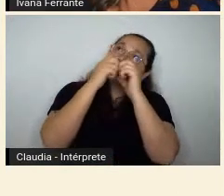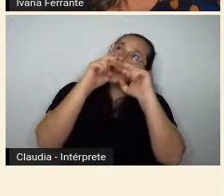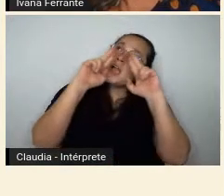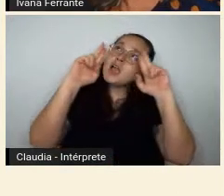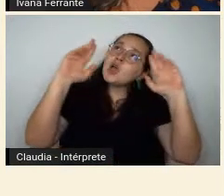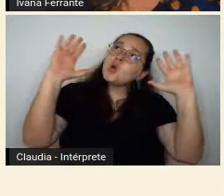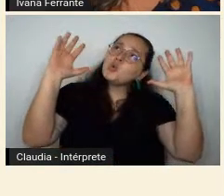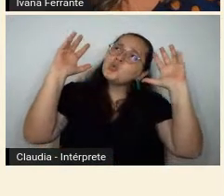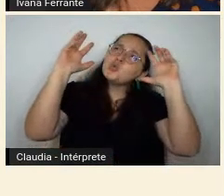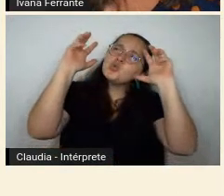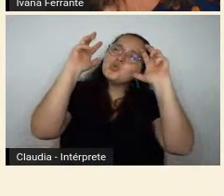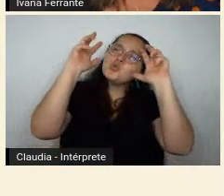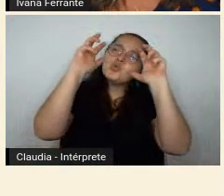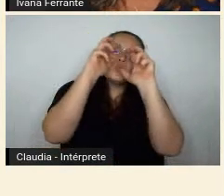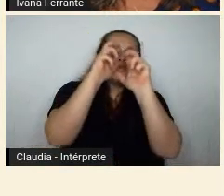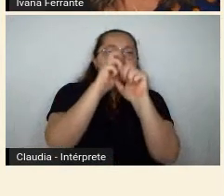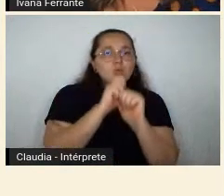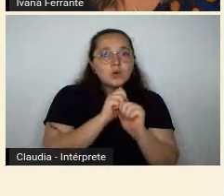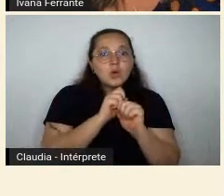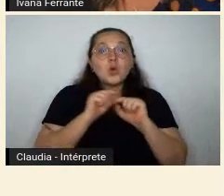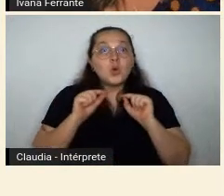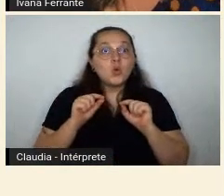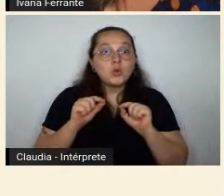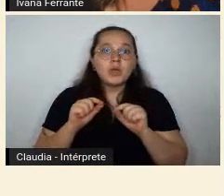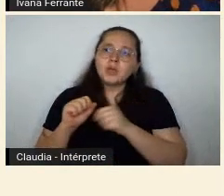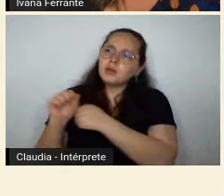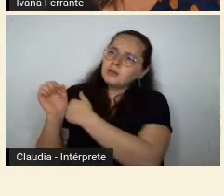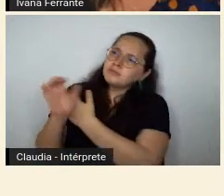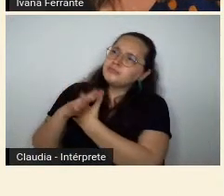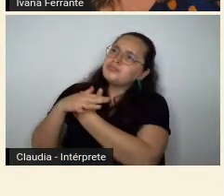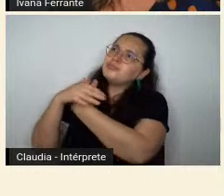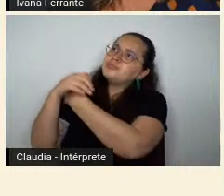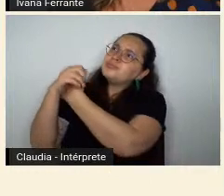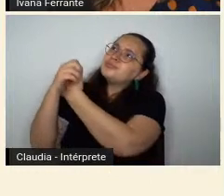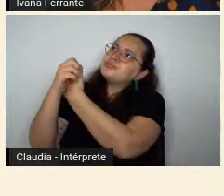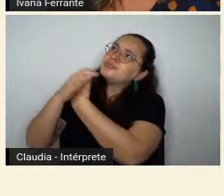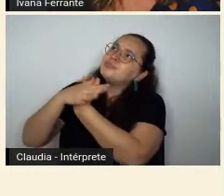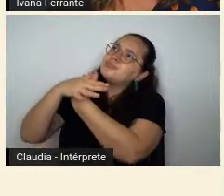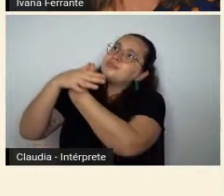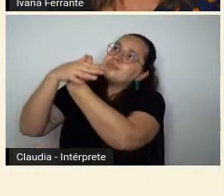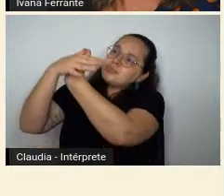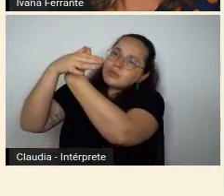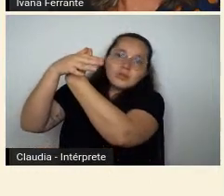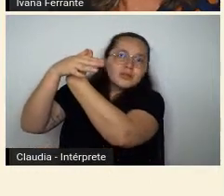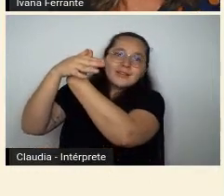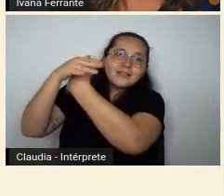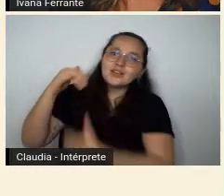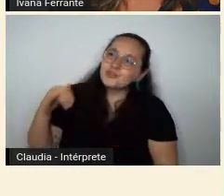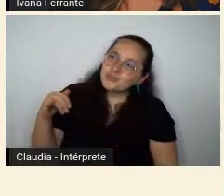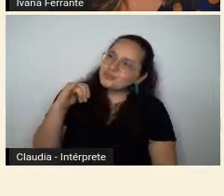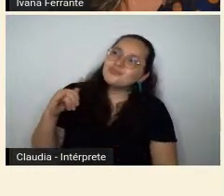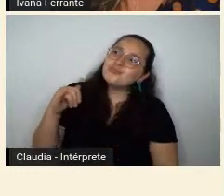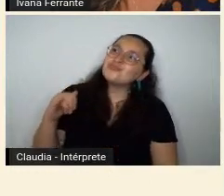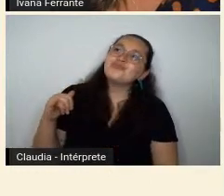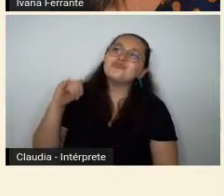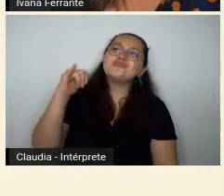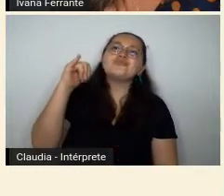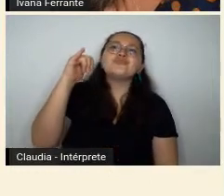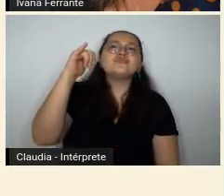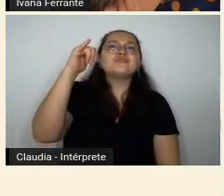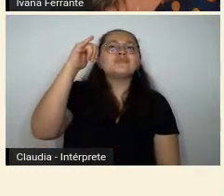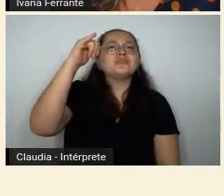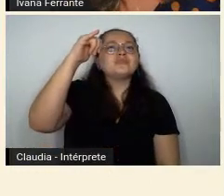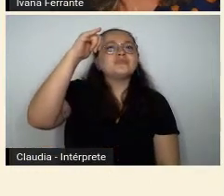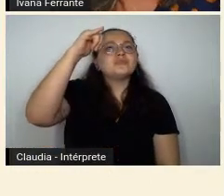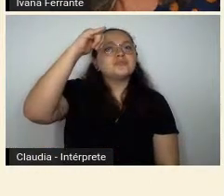alçou o voo logo após, medindo o espaço como um estranho pássaro